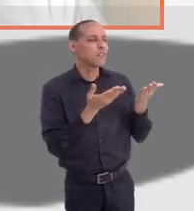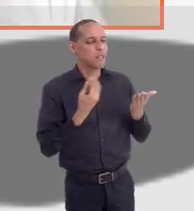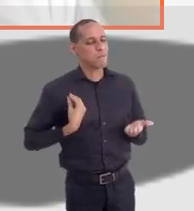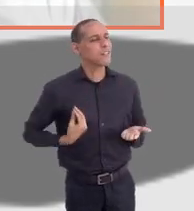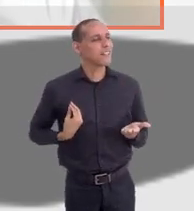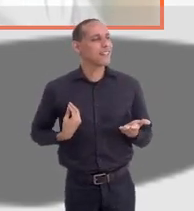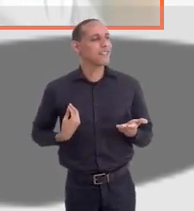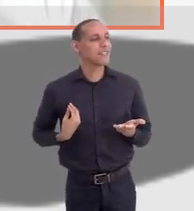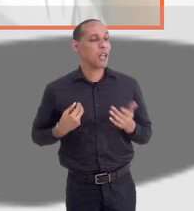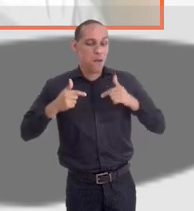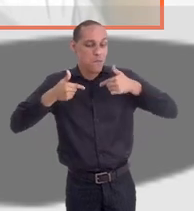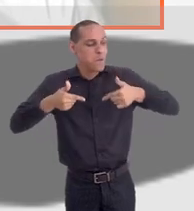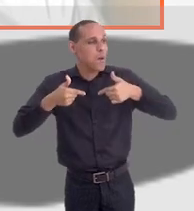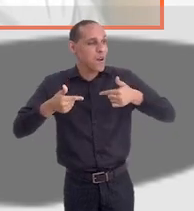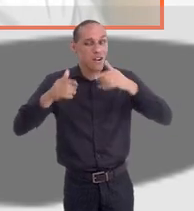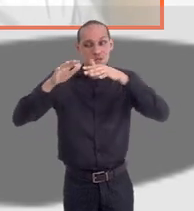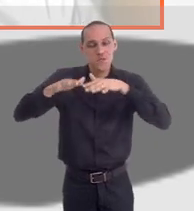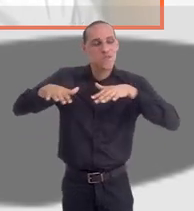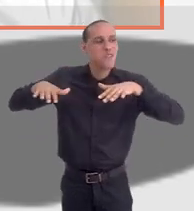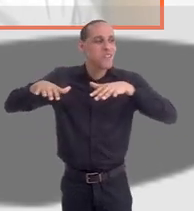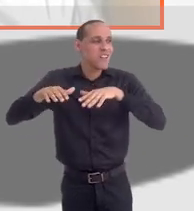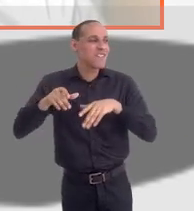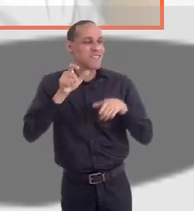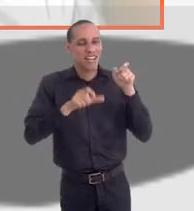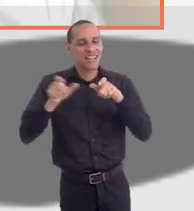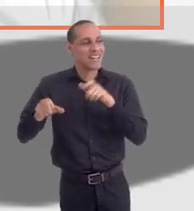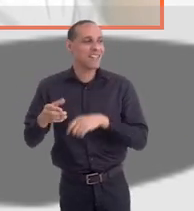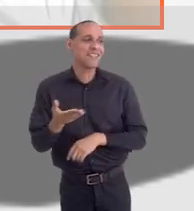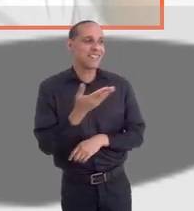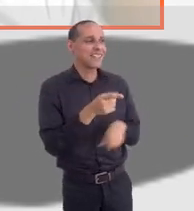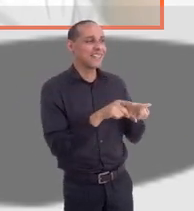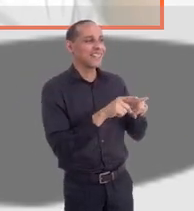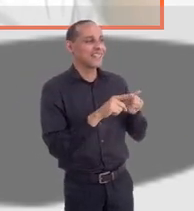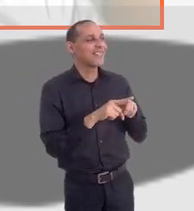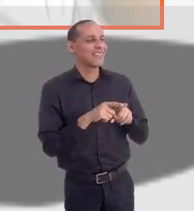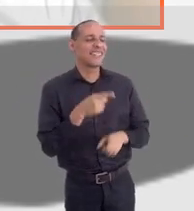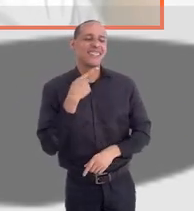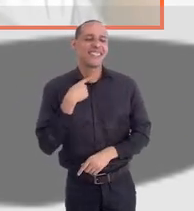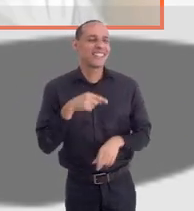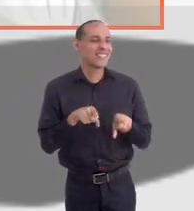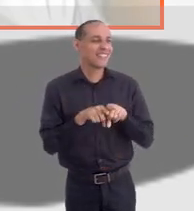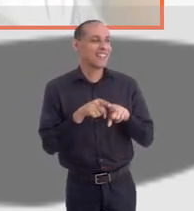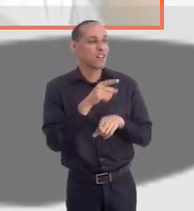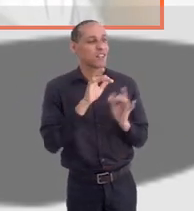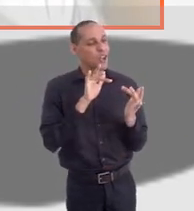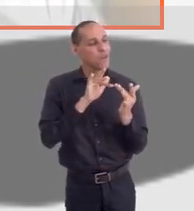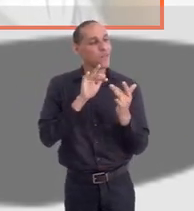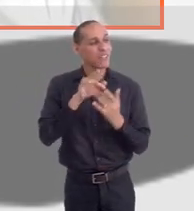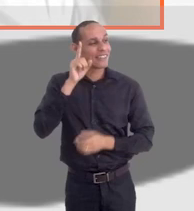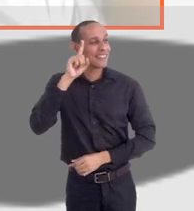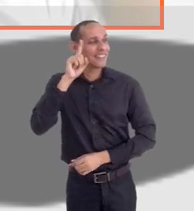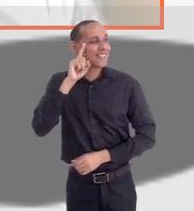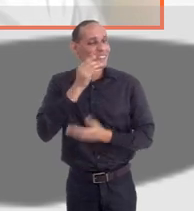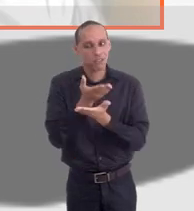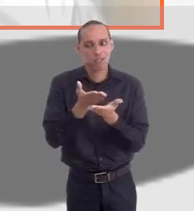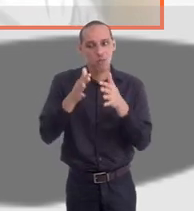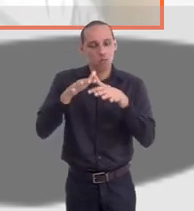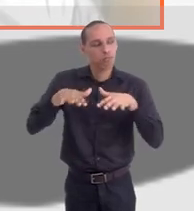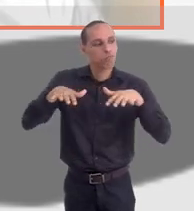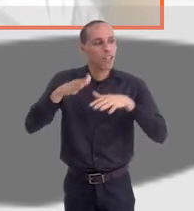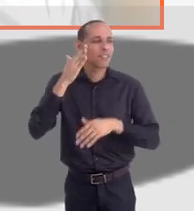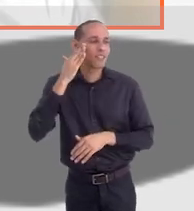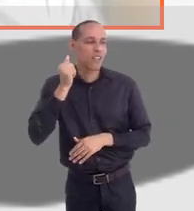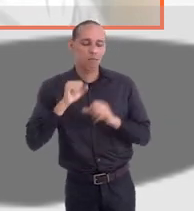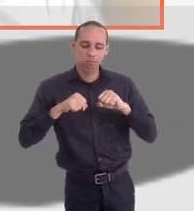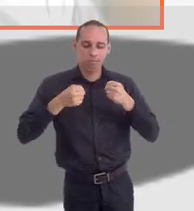presença, desejar muito boa sorte para os candidatos, assim como você também deseja. Você que está em contato diário com eles, sabe